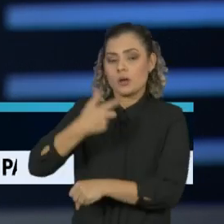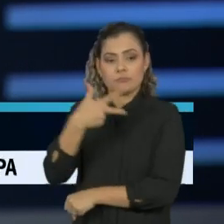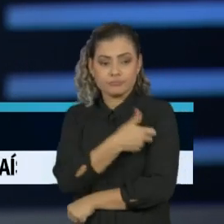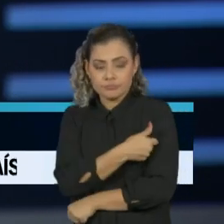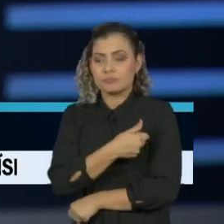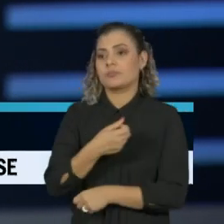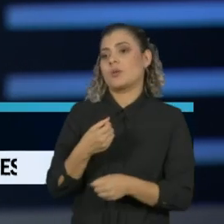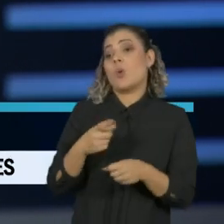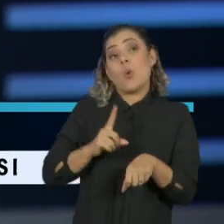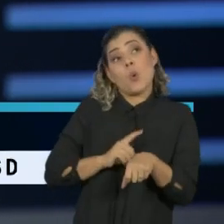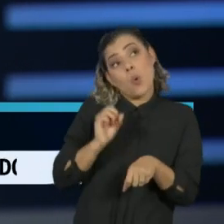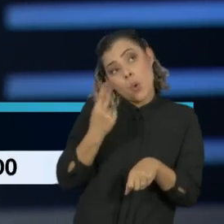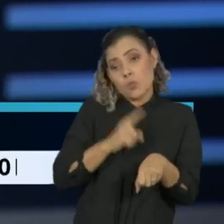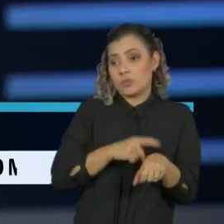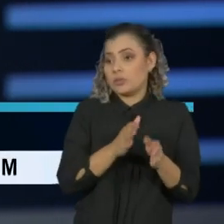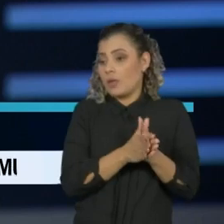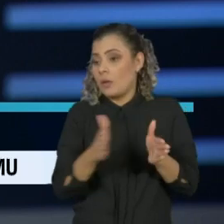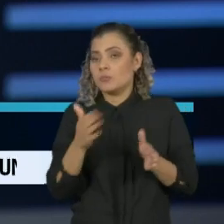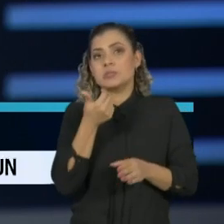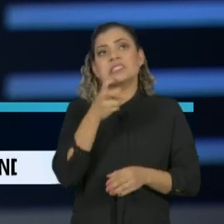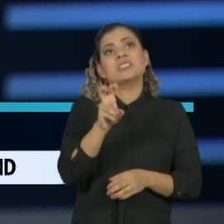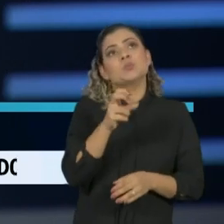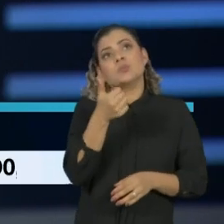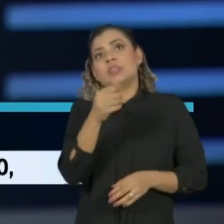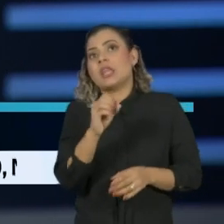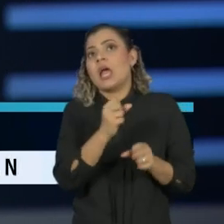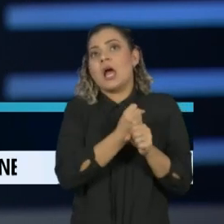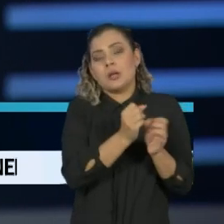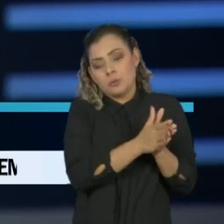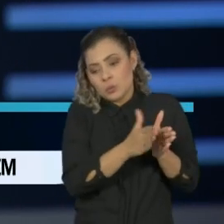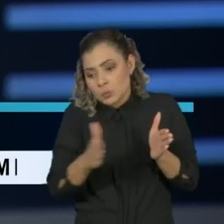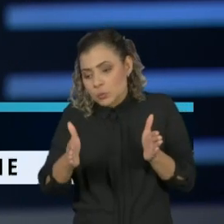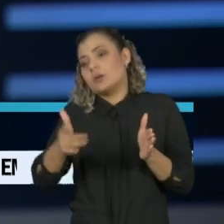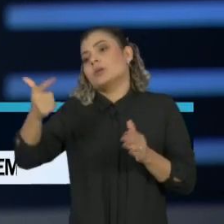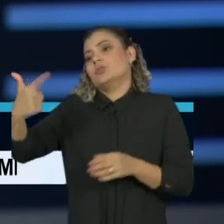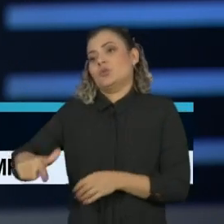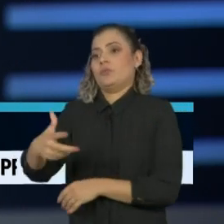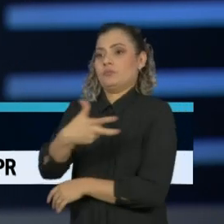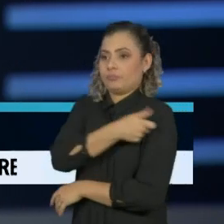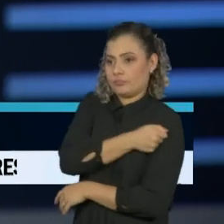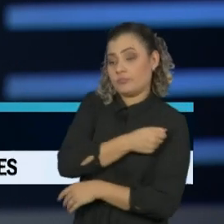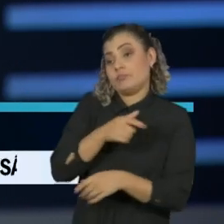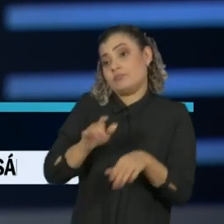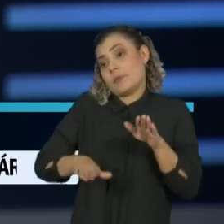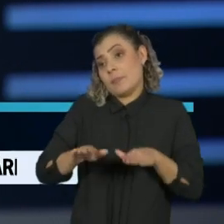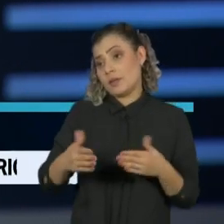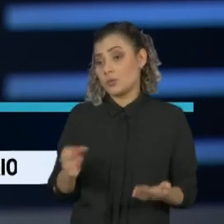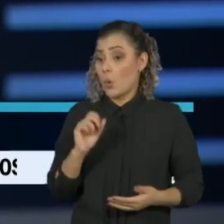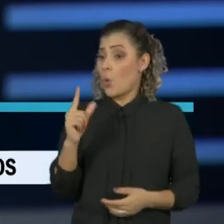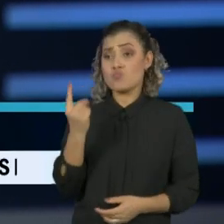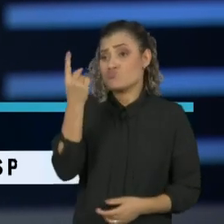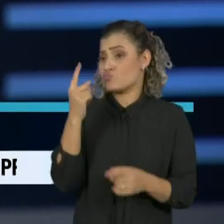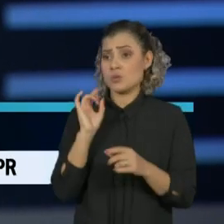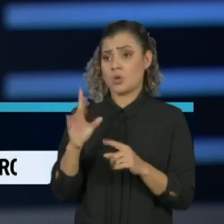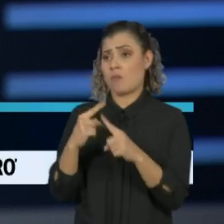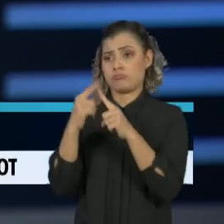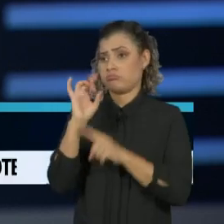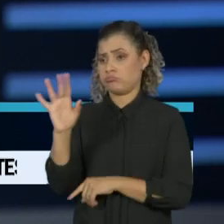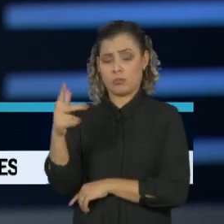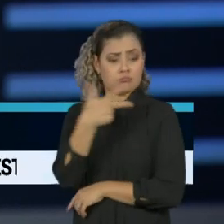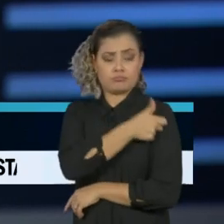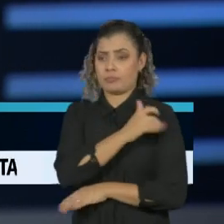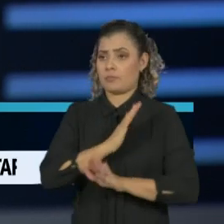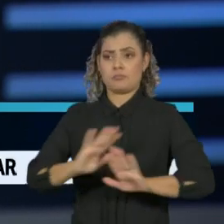tempos ou de longos tempos ou então completar um ciclo e não tomar mais. Então, o que vai